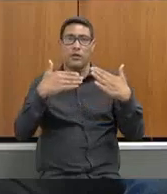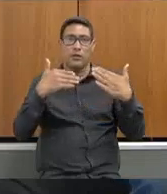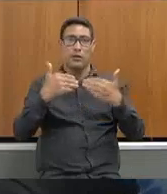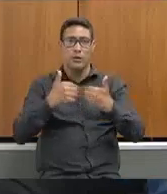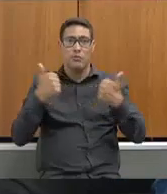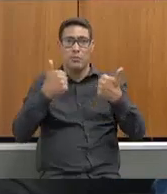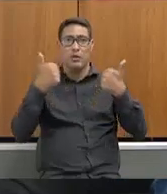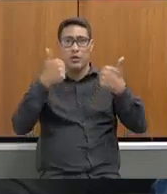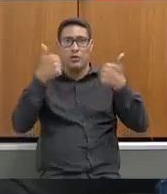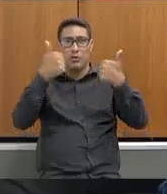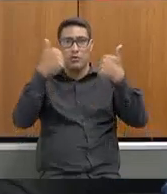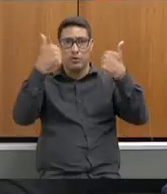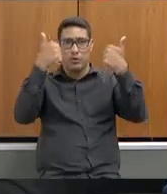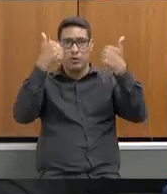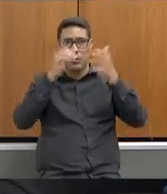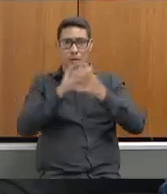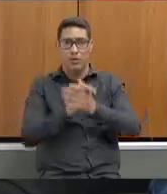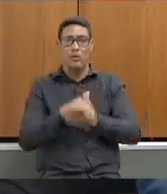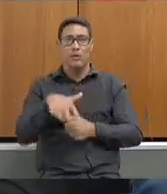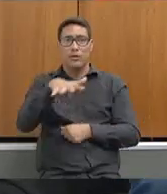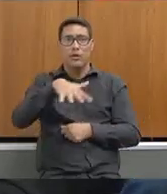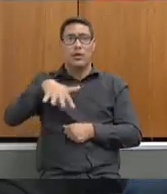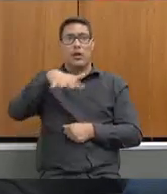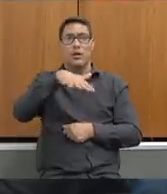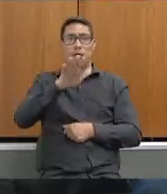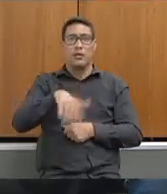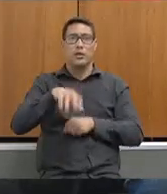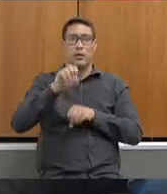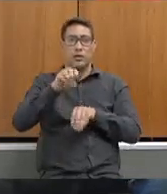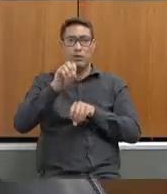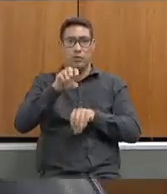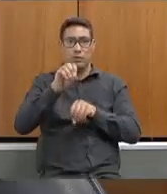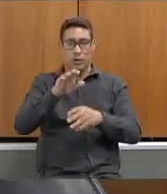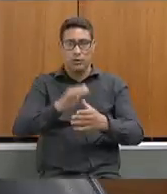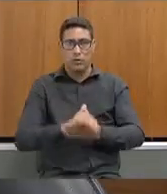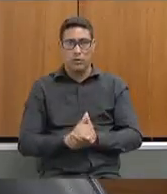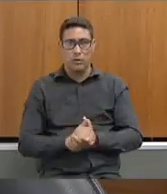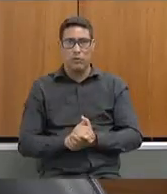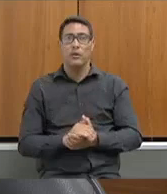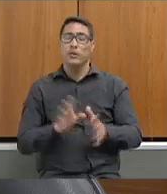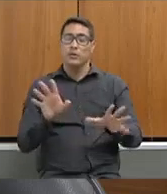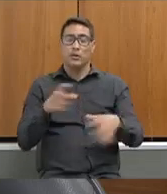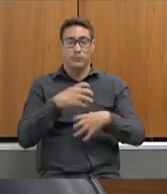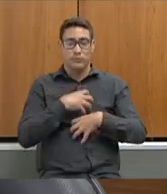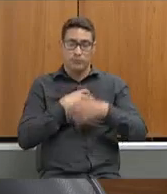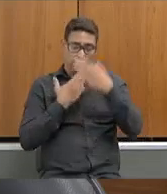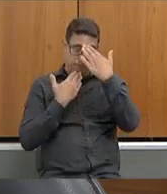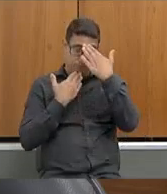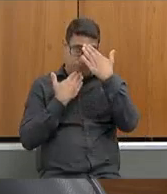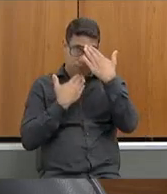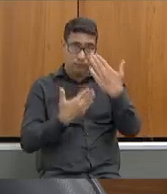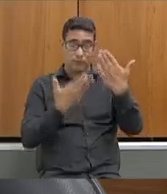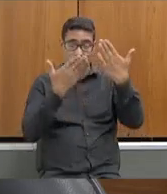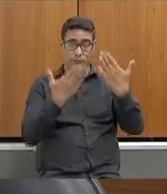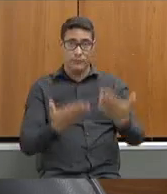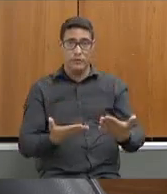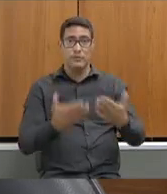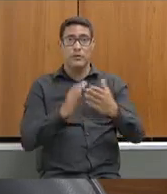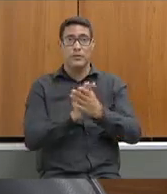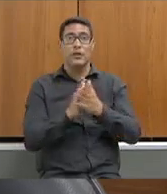sensíveis na área da educação. Então, fica aí o meu agradecimento e pedir,